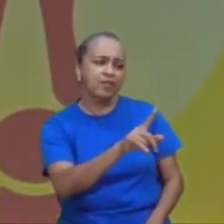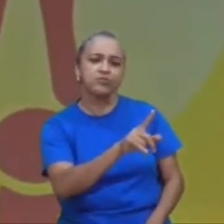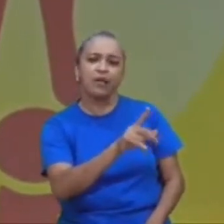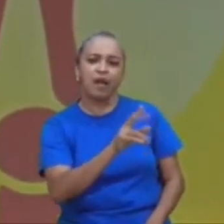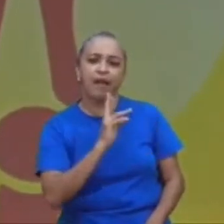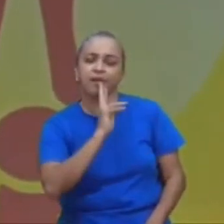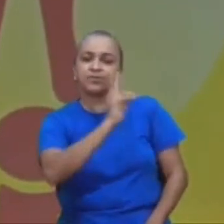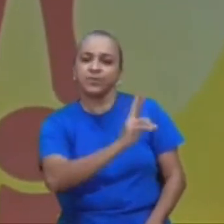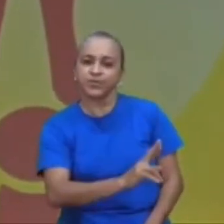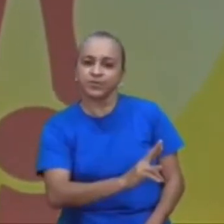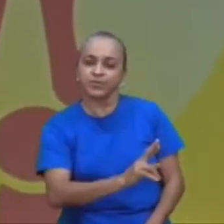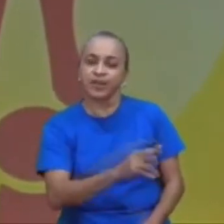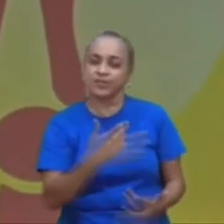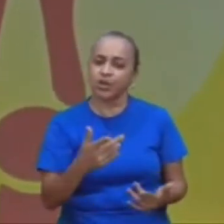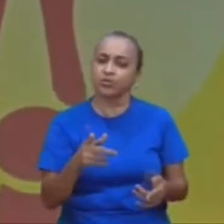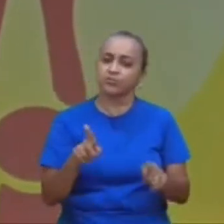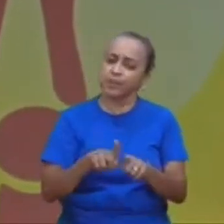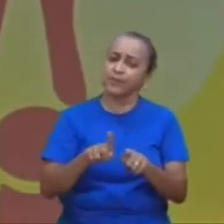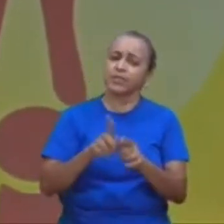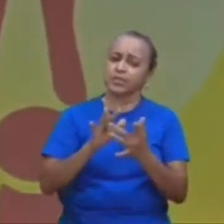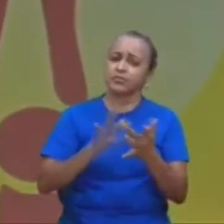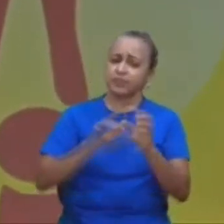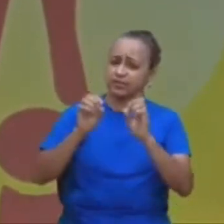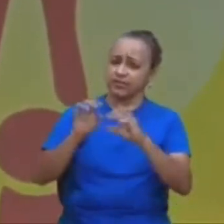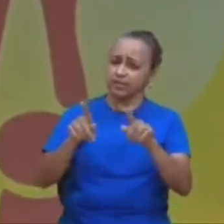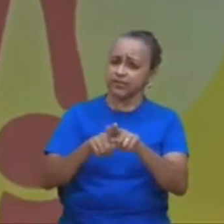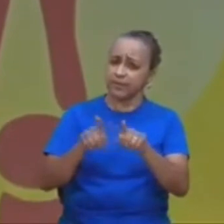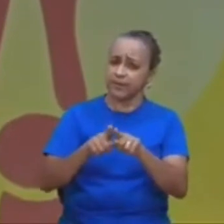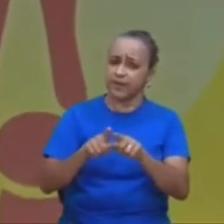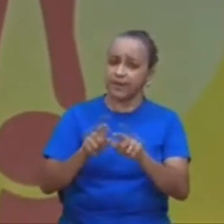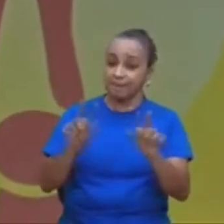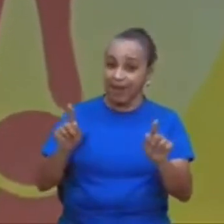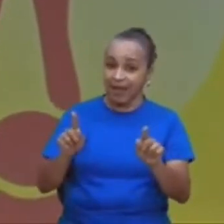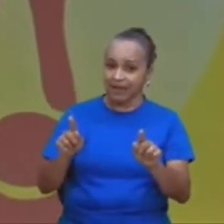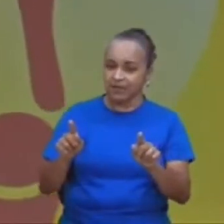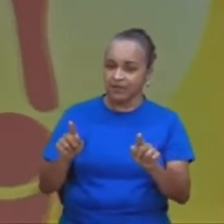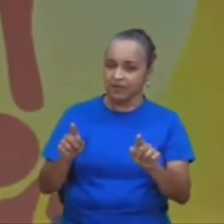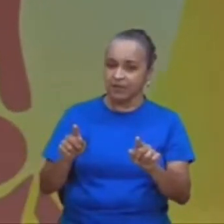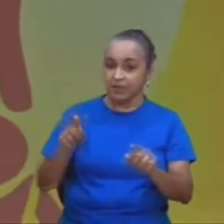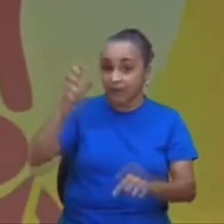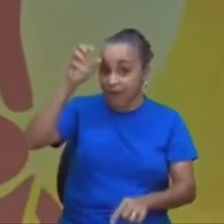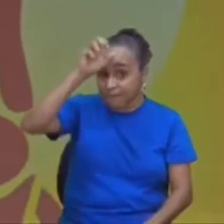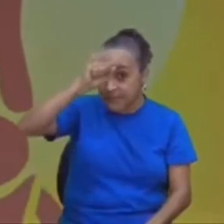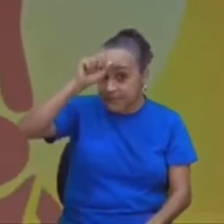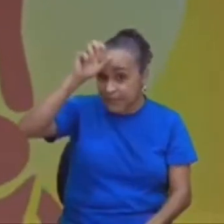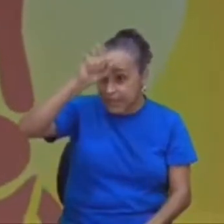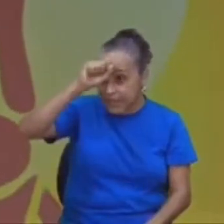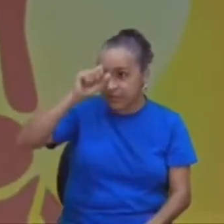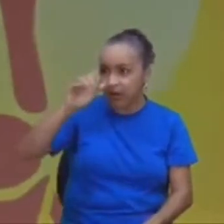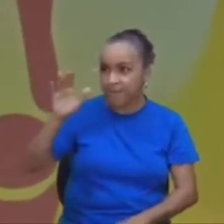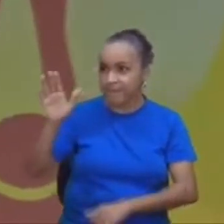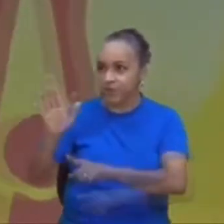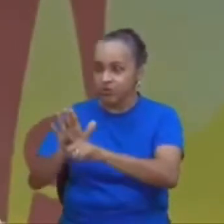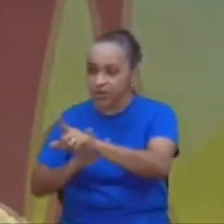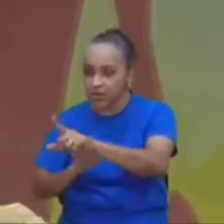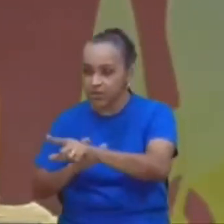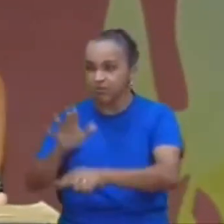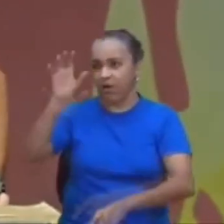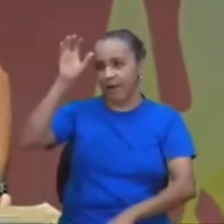então de certa forma, ele estava ensinando sim, mas o destaque, não é esse, o destaque, é ele estava,